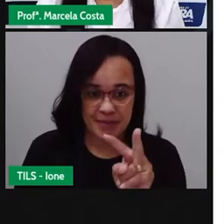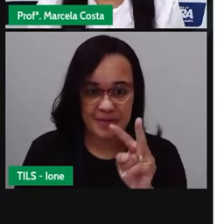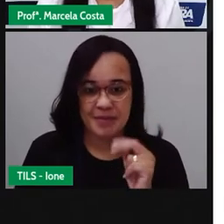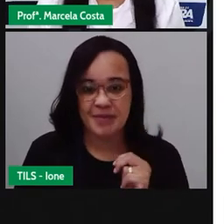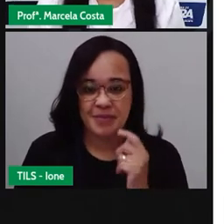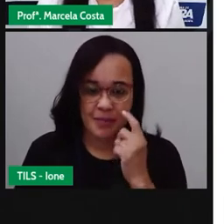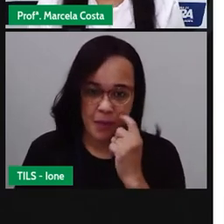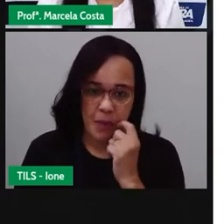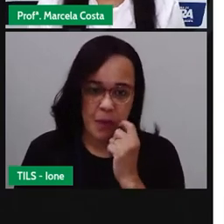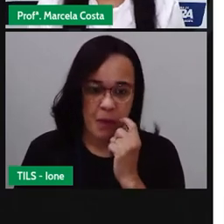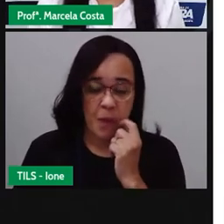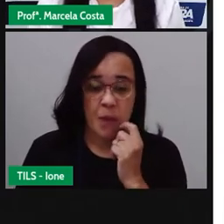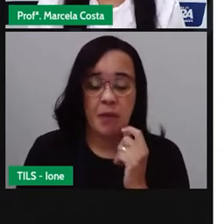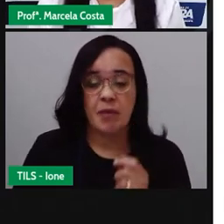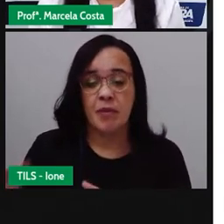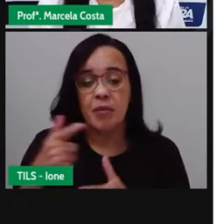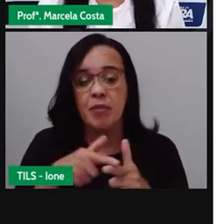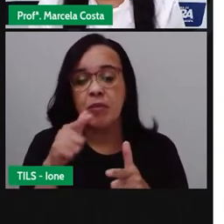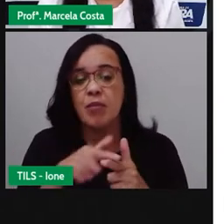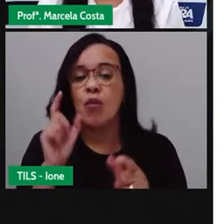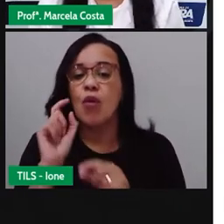Observe aqui esse problema.